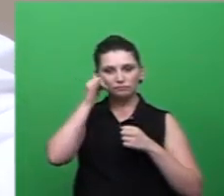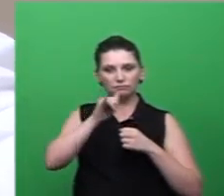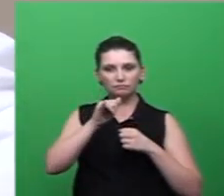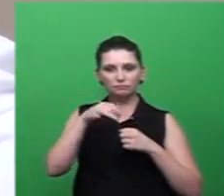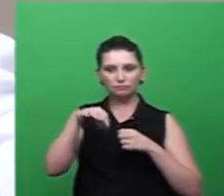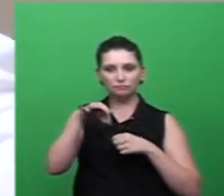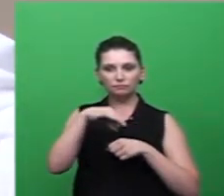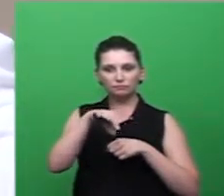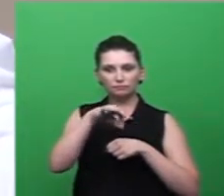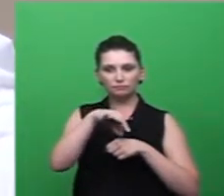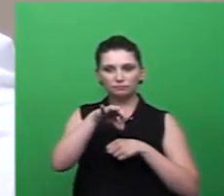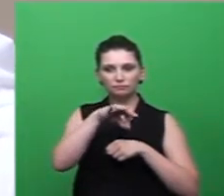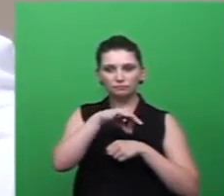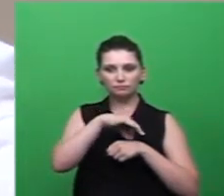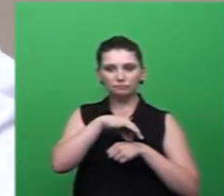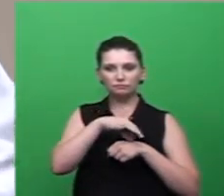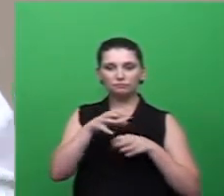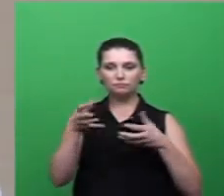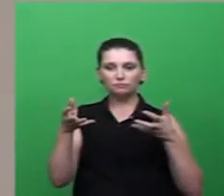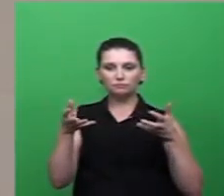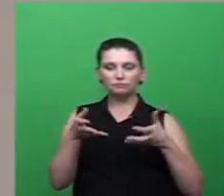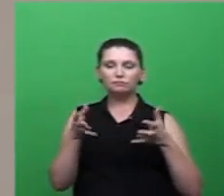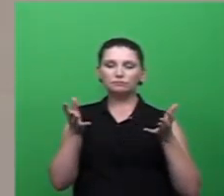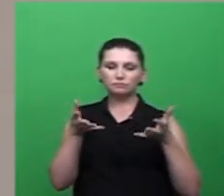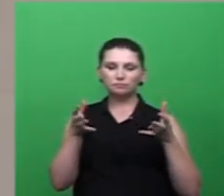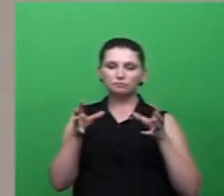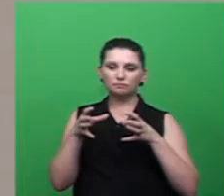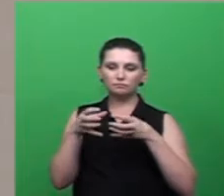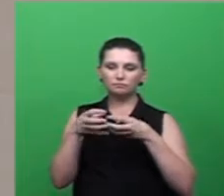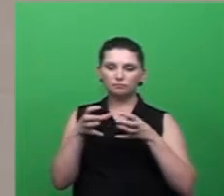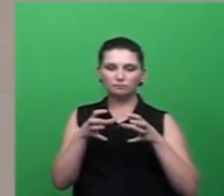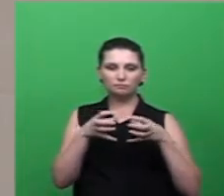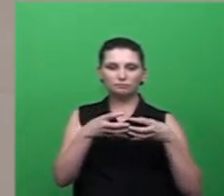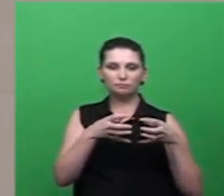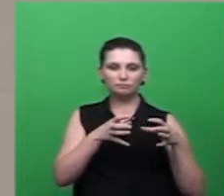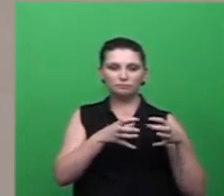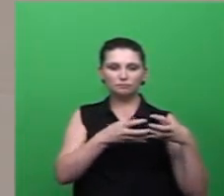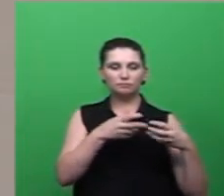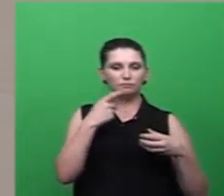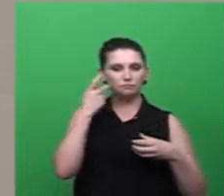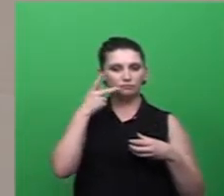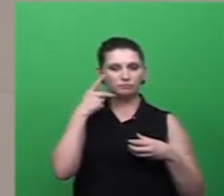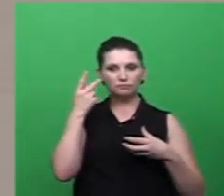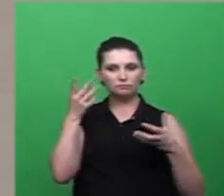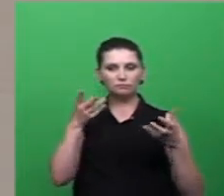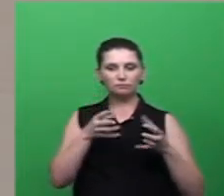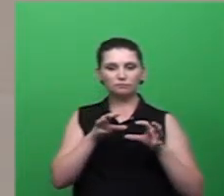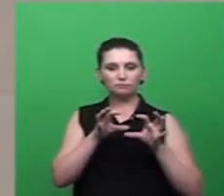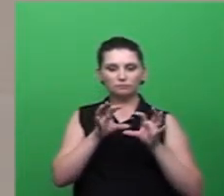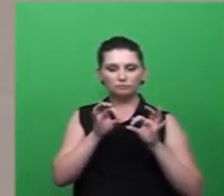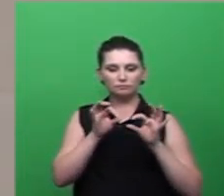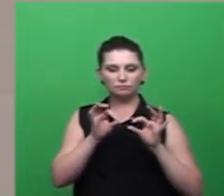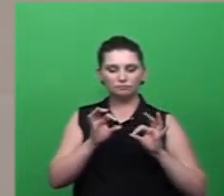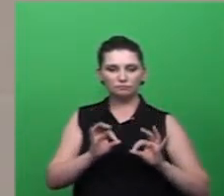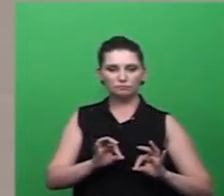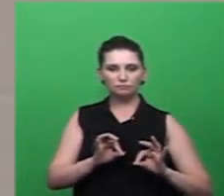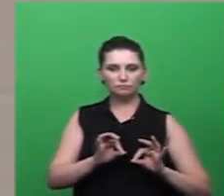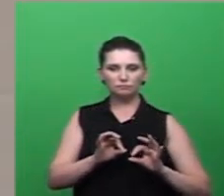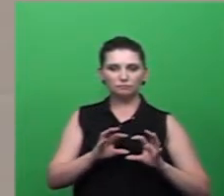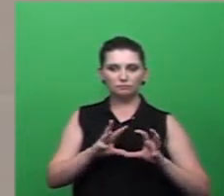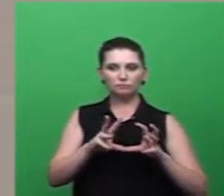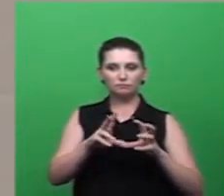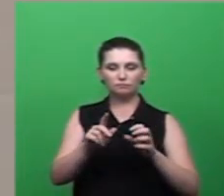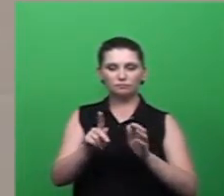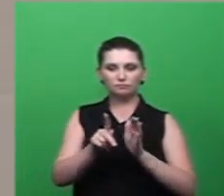está circulando já deve ter passado por algumas comissões onde ele vai detalhar os pontos onde a